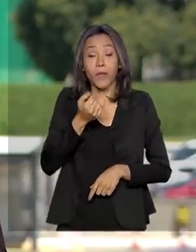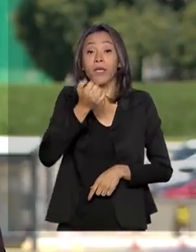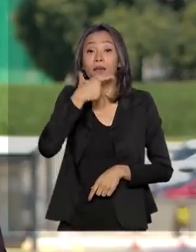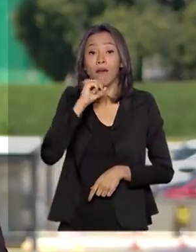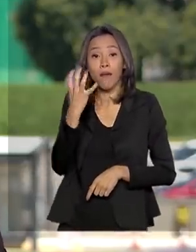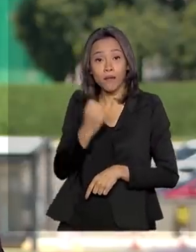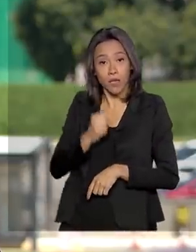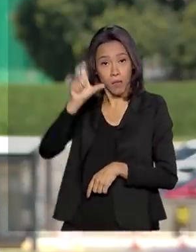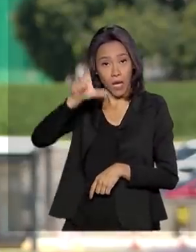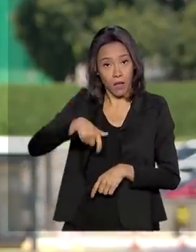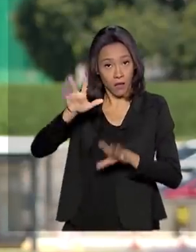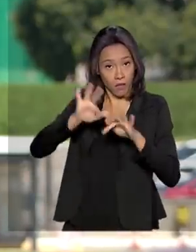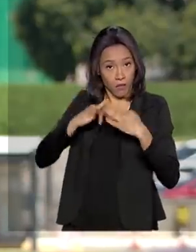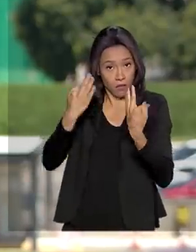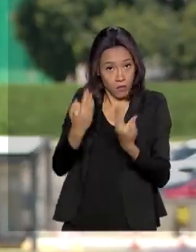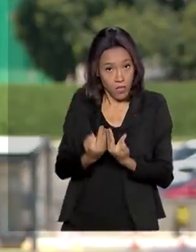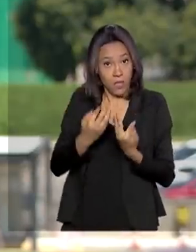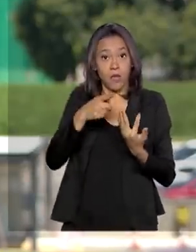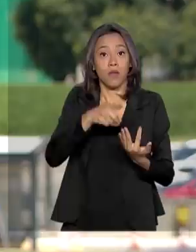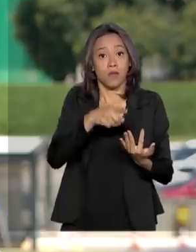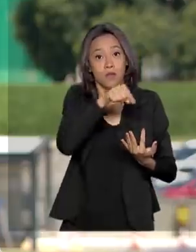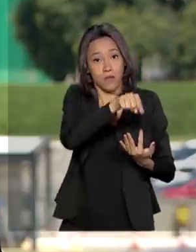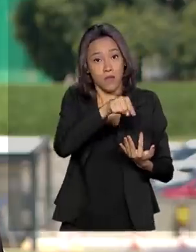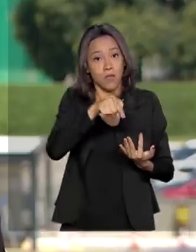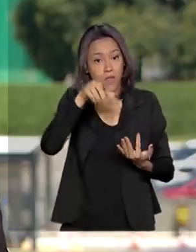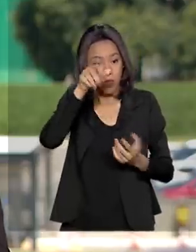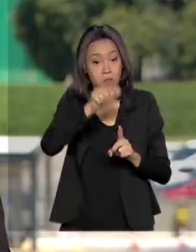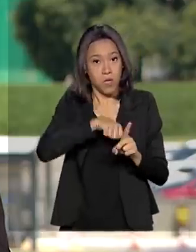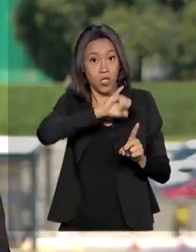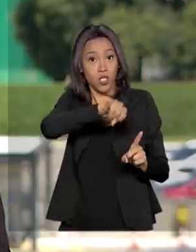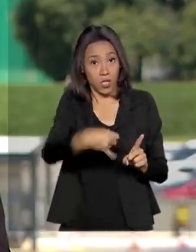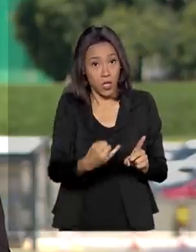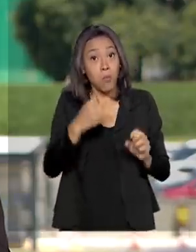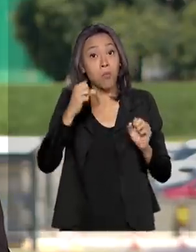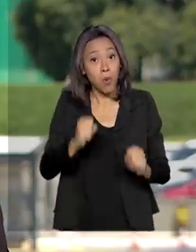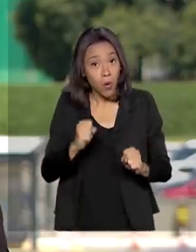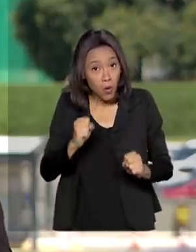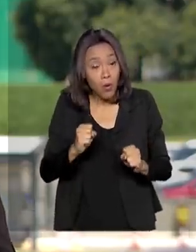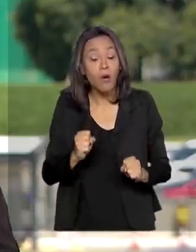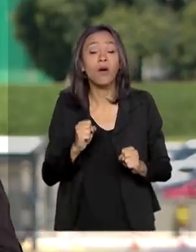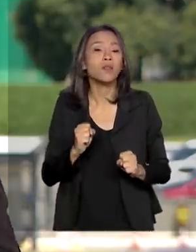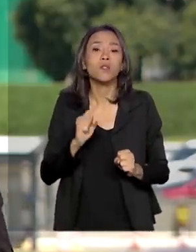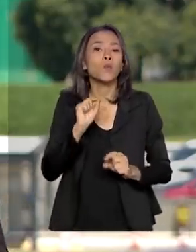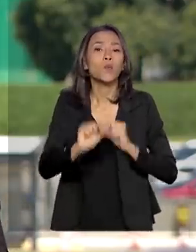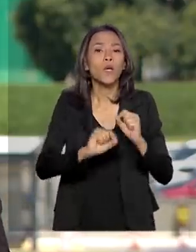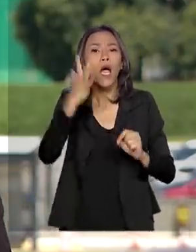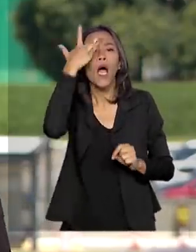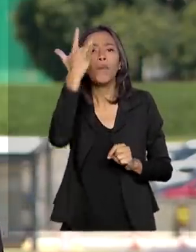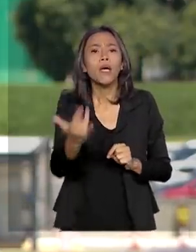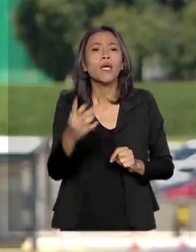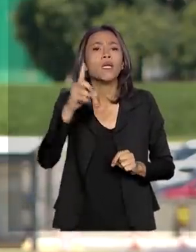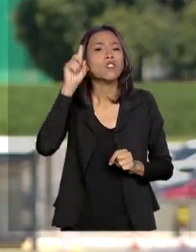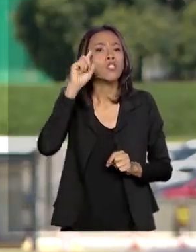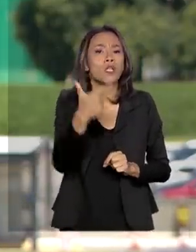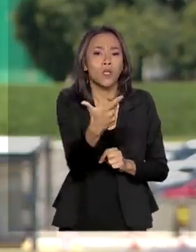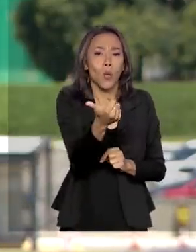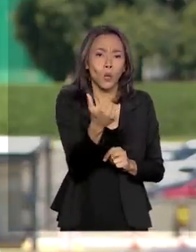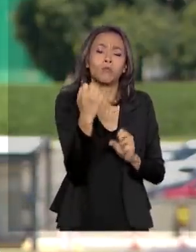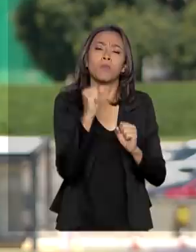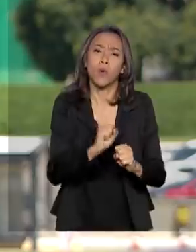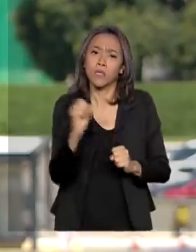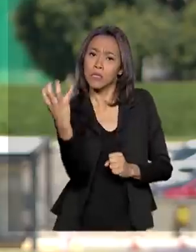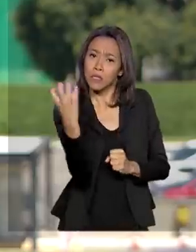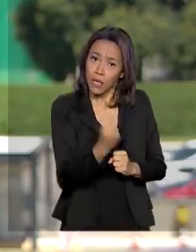Família atingidos pelos temporais deste mês de janeiro poderão sacar amanhã, dia 12, a